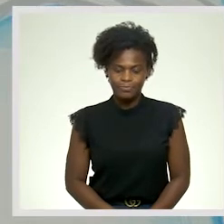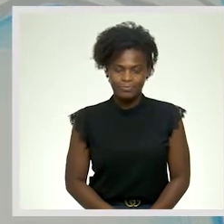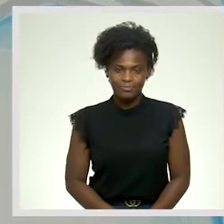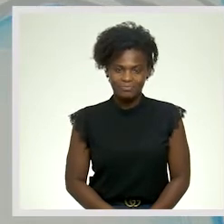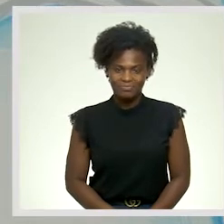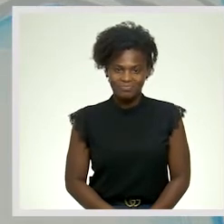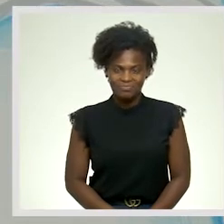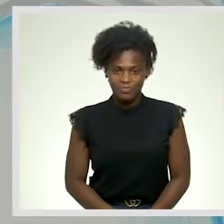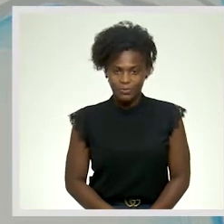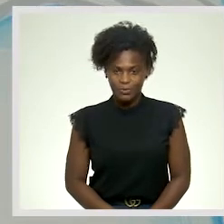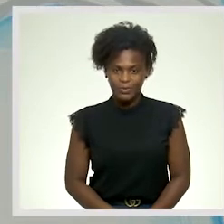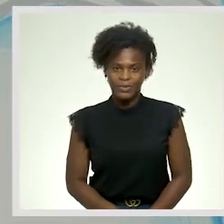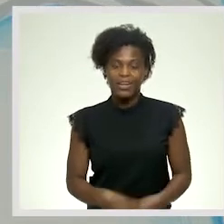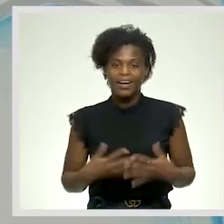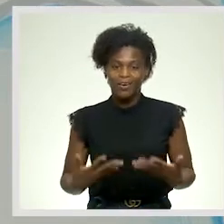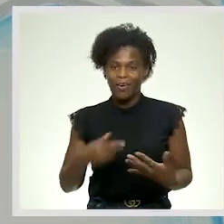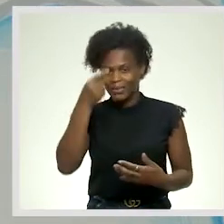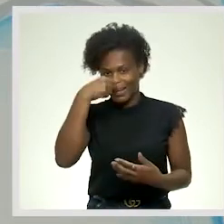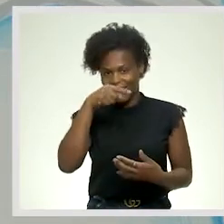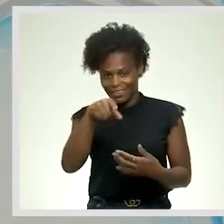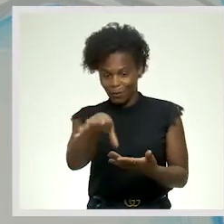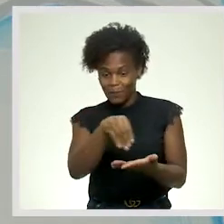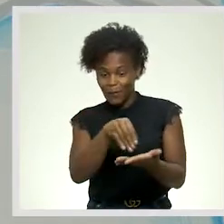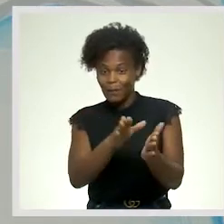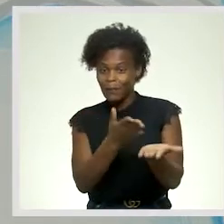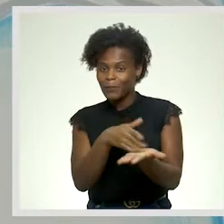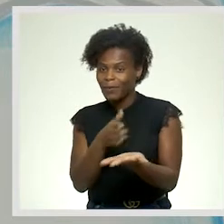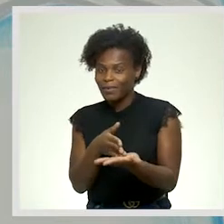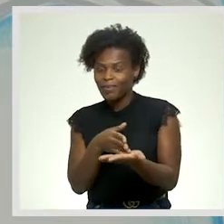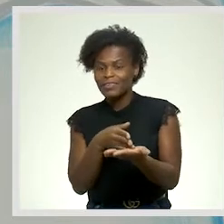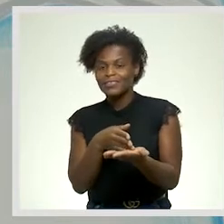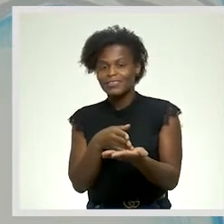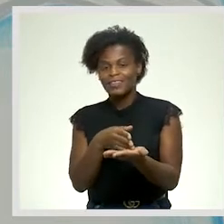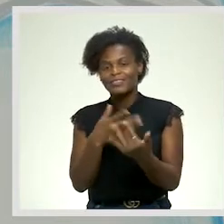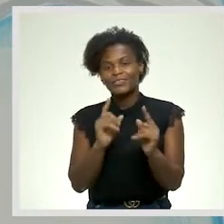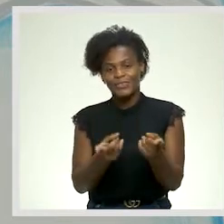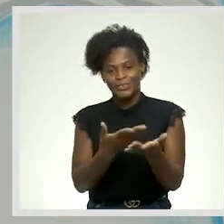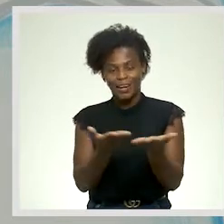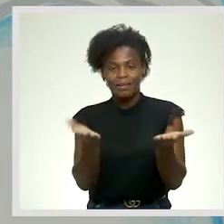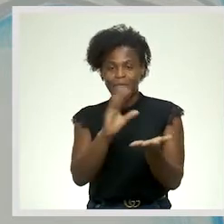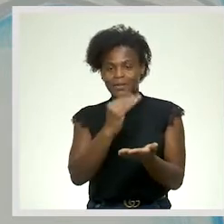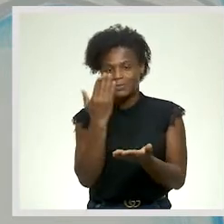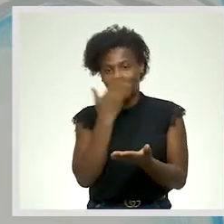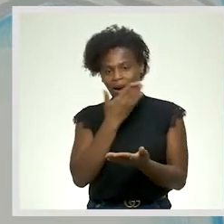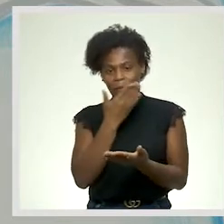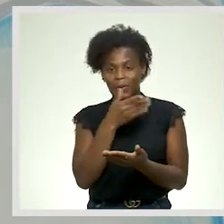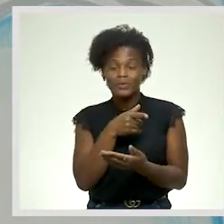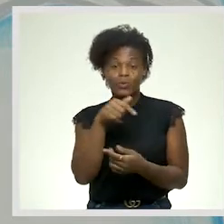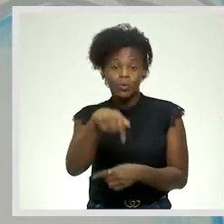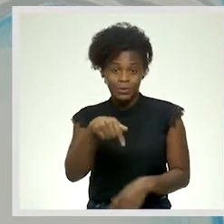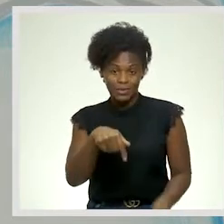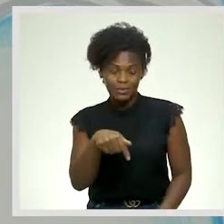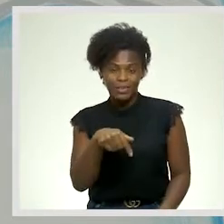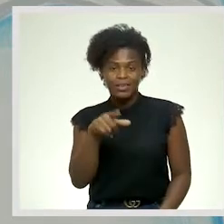Agora, pegue já na sua caneta, caderno ou bloco de notas, para dar-lhe o início à mais uma aula de hoje